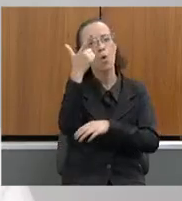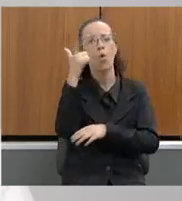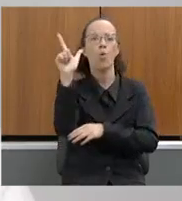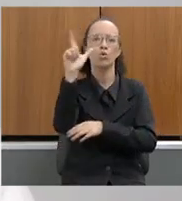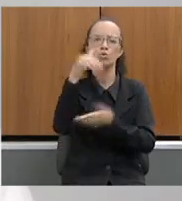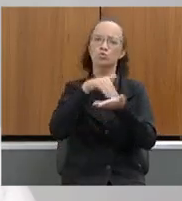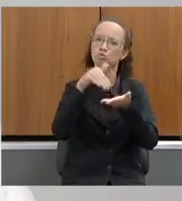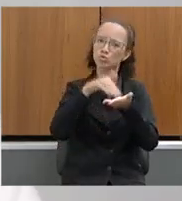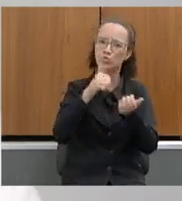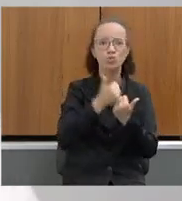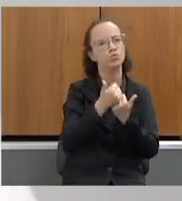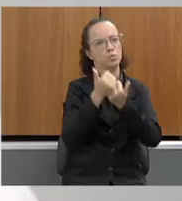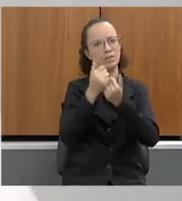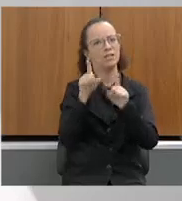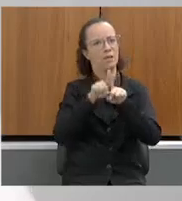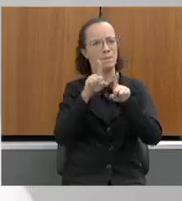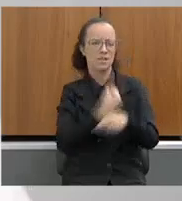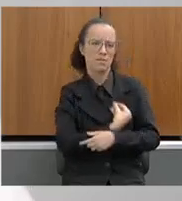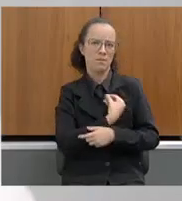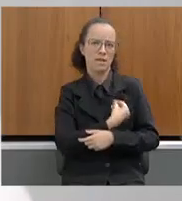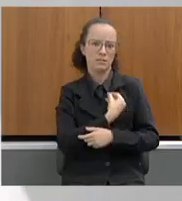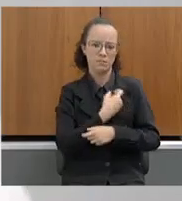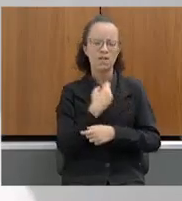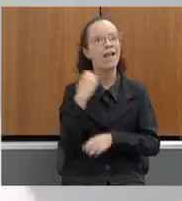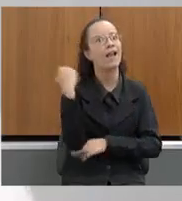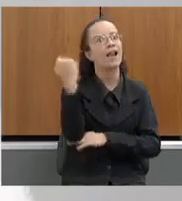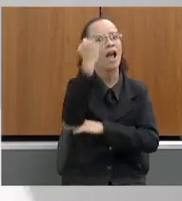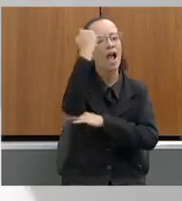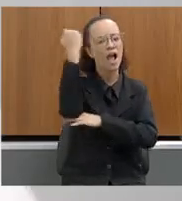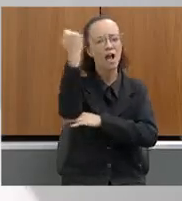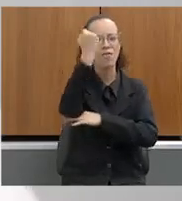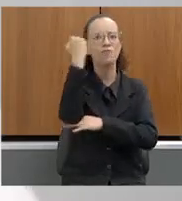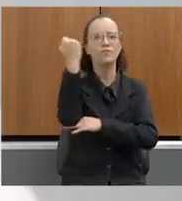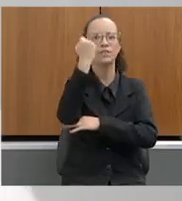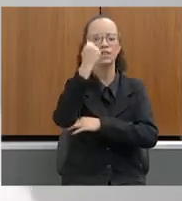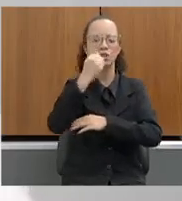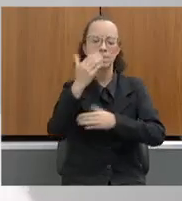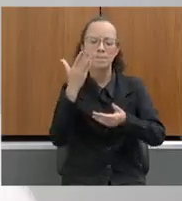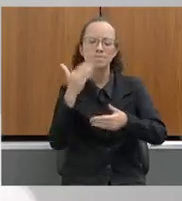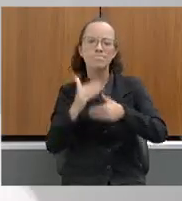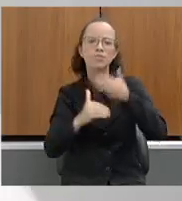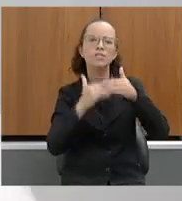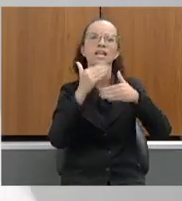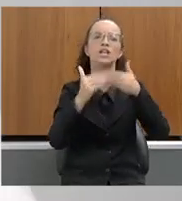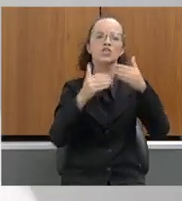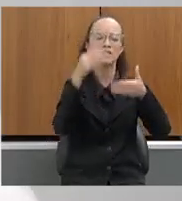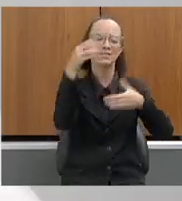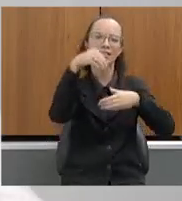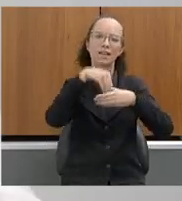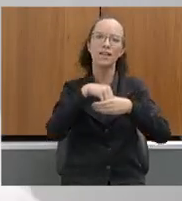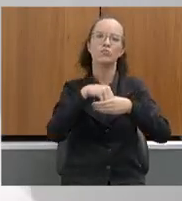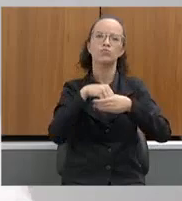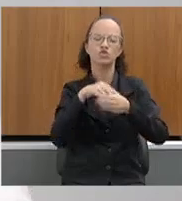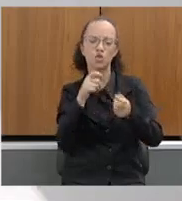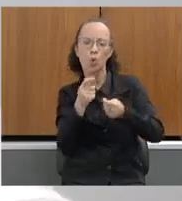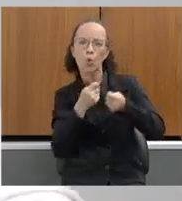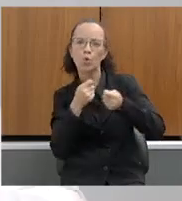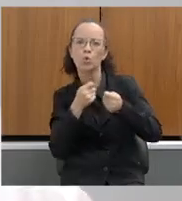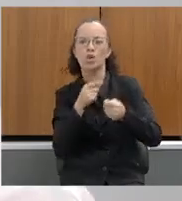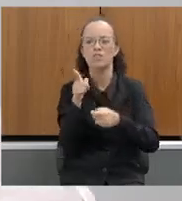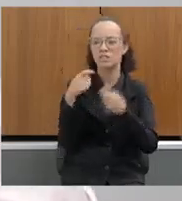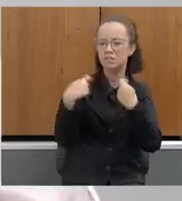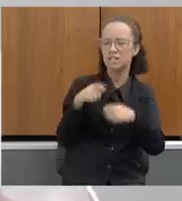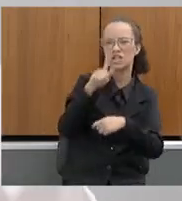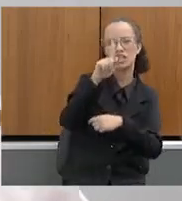na reunião. É grave quando você não tem processos internos de controle, de fiscalização, e aí você tem que fazer